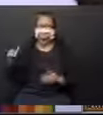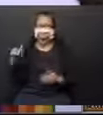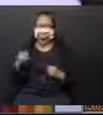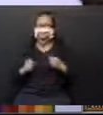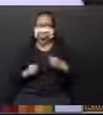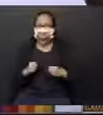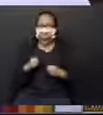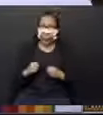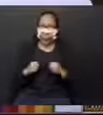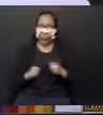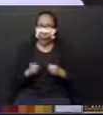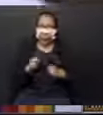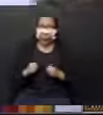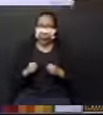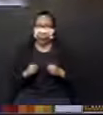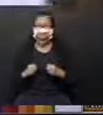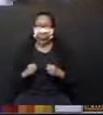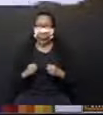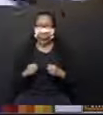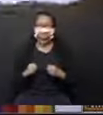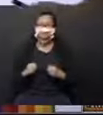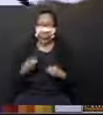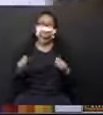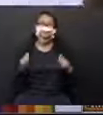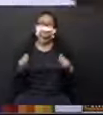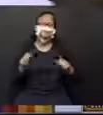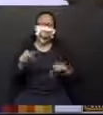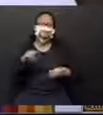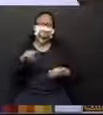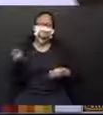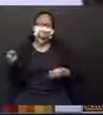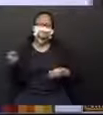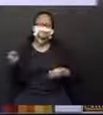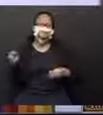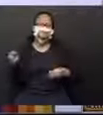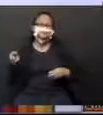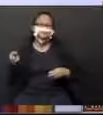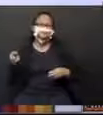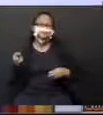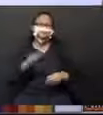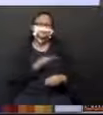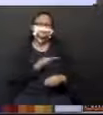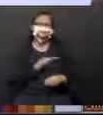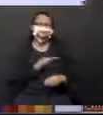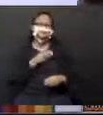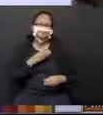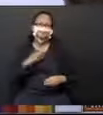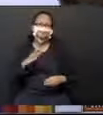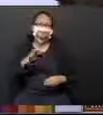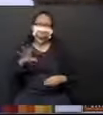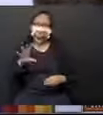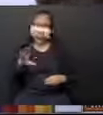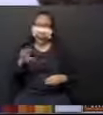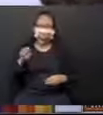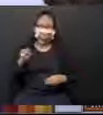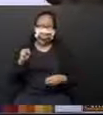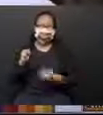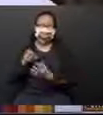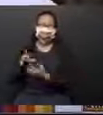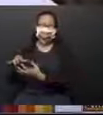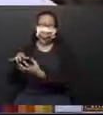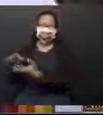outra para o outro. E como é que você vai fazer para não deixar o colega pegar a sua sombra? Será que se você ficar